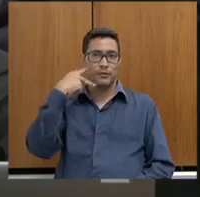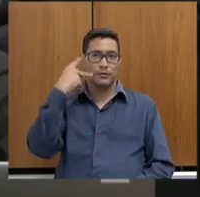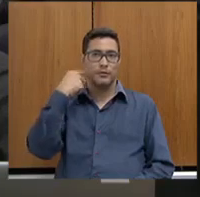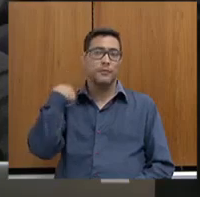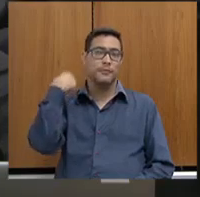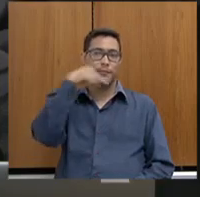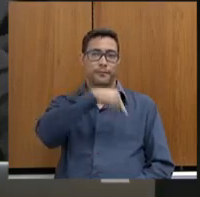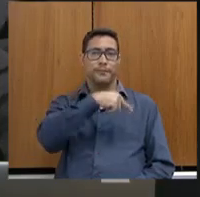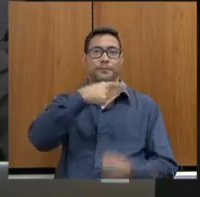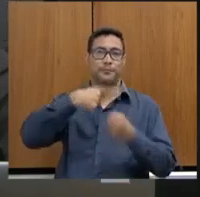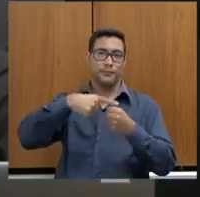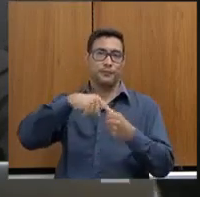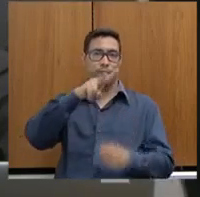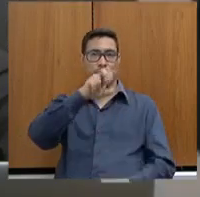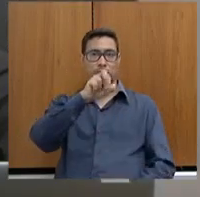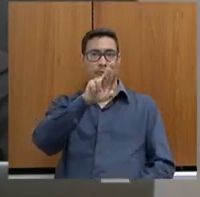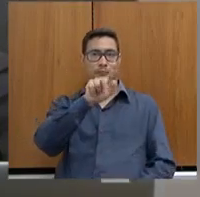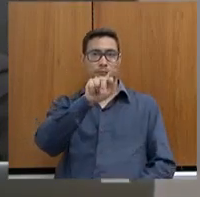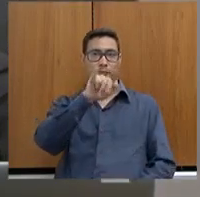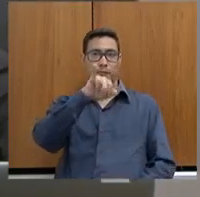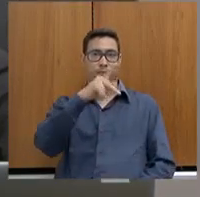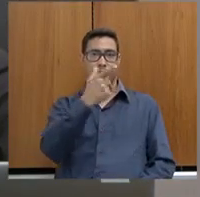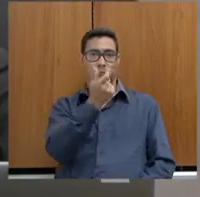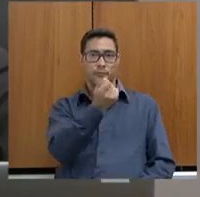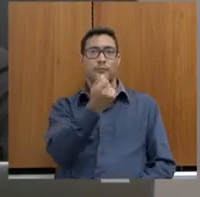Varginha, que hoje comparece,